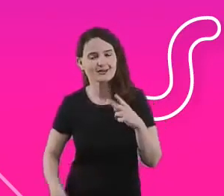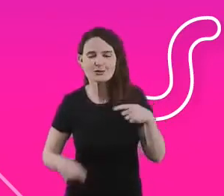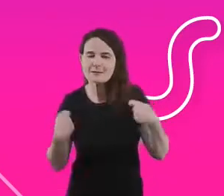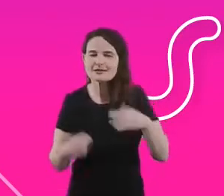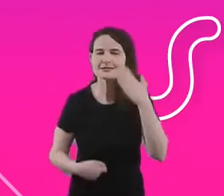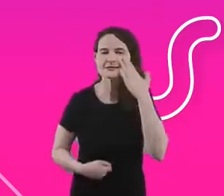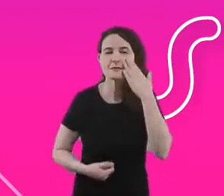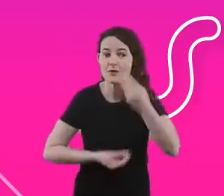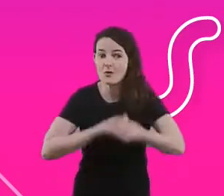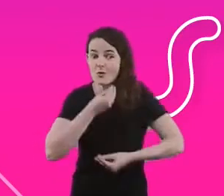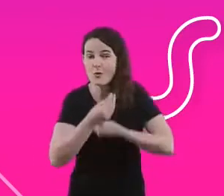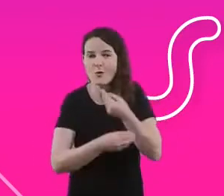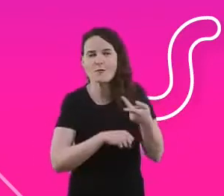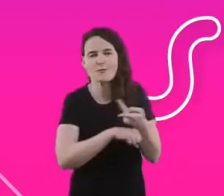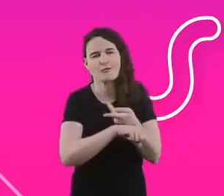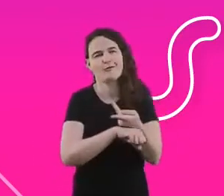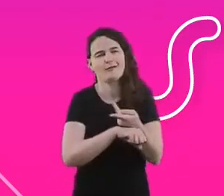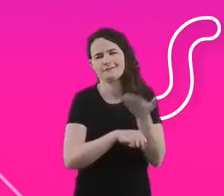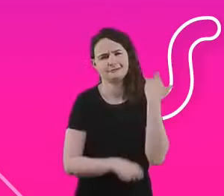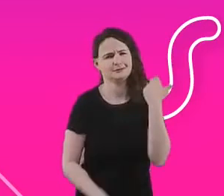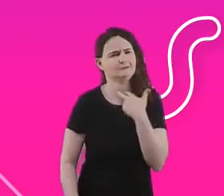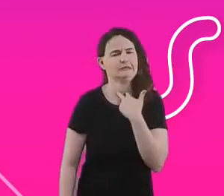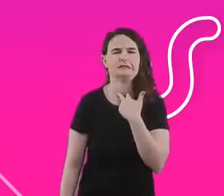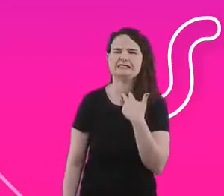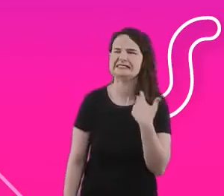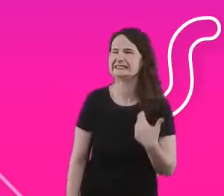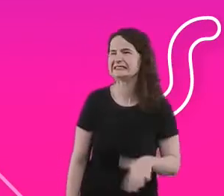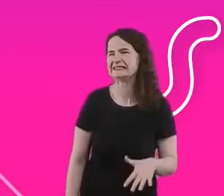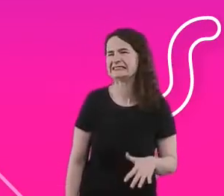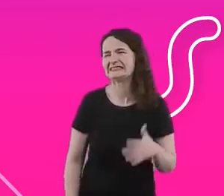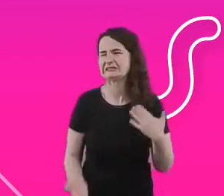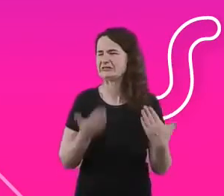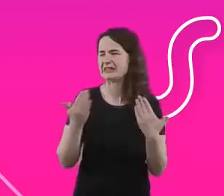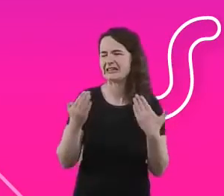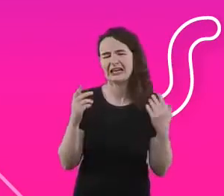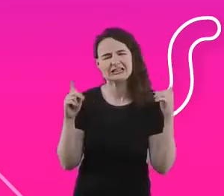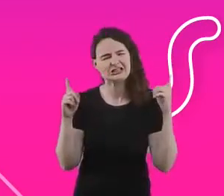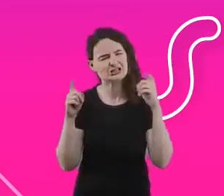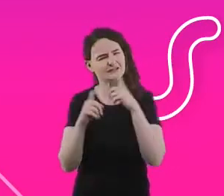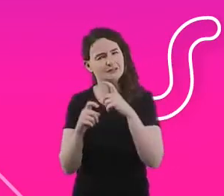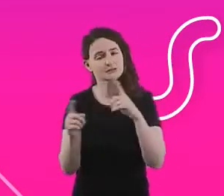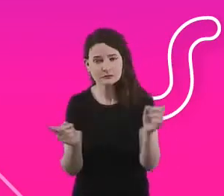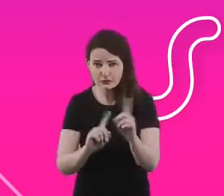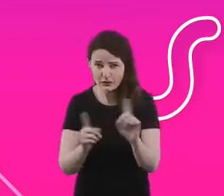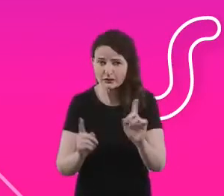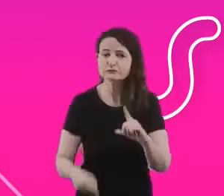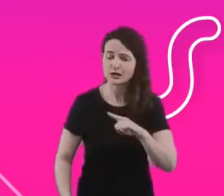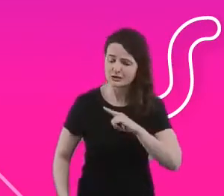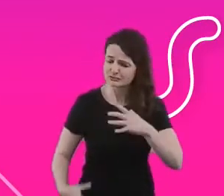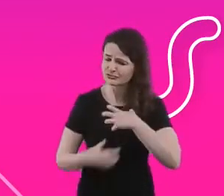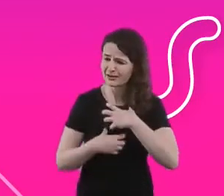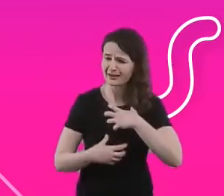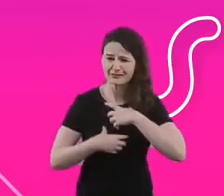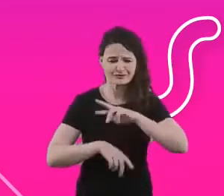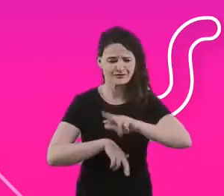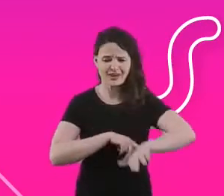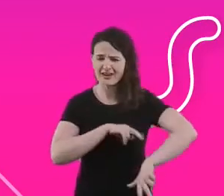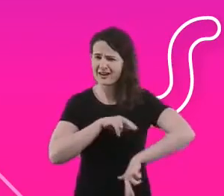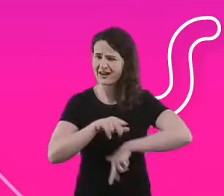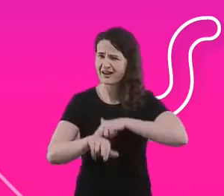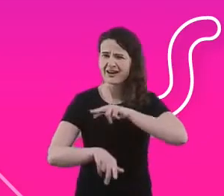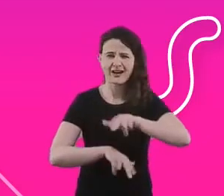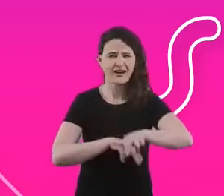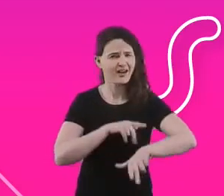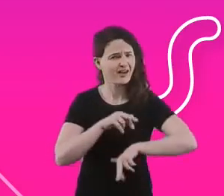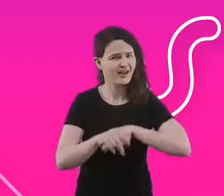mais a desculpa de falar, putz, é difícil medir, tem todos os jeitos, mais fácil, a mais difícil e todas as iniciativas que a gente tem feito, acho que vai muito legal quando